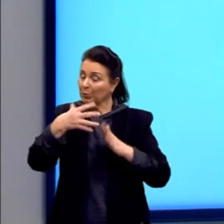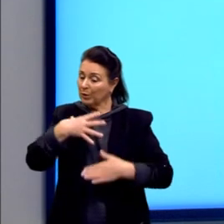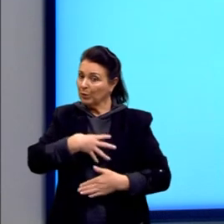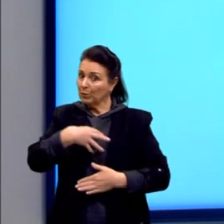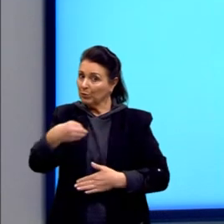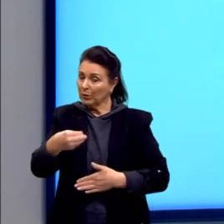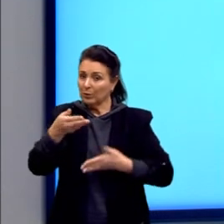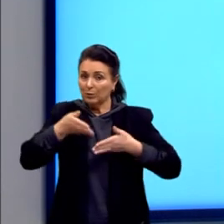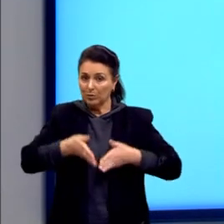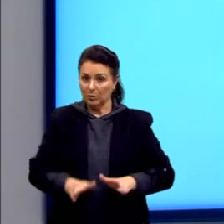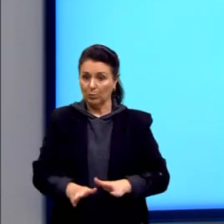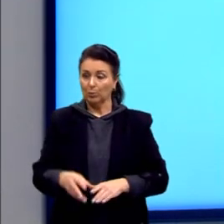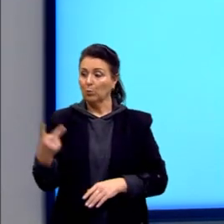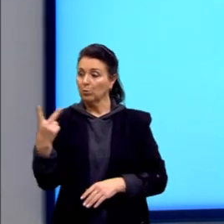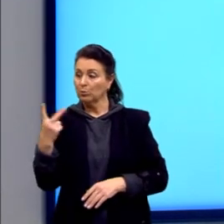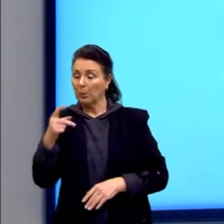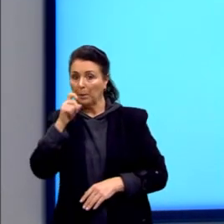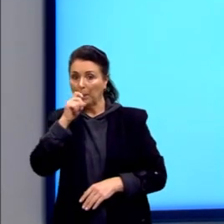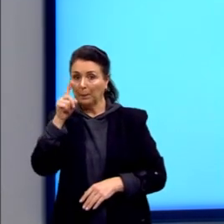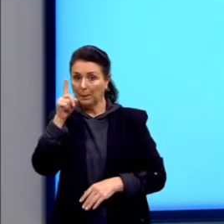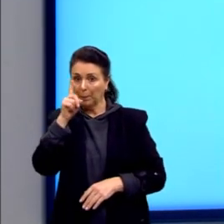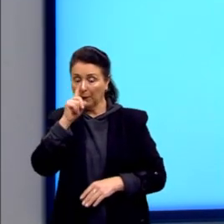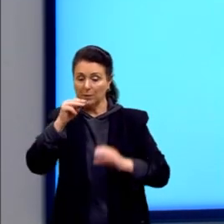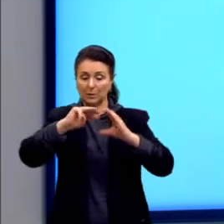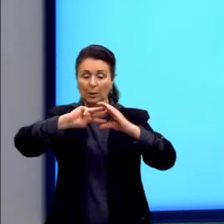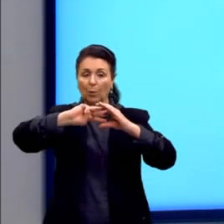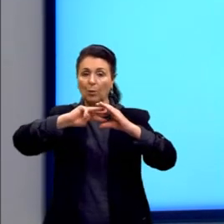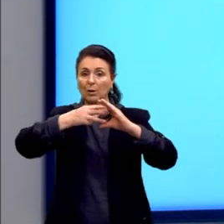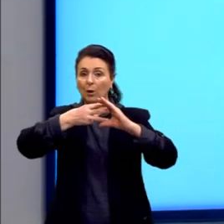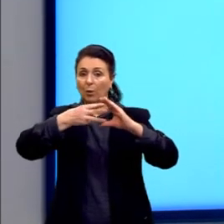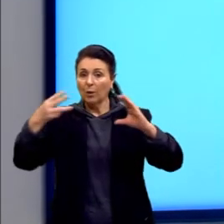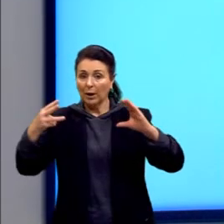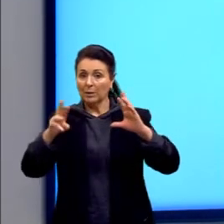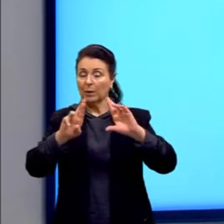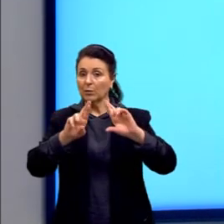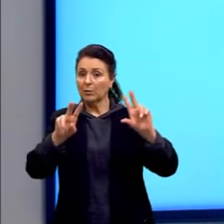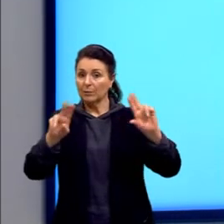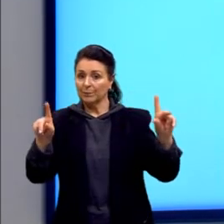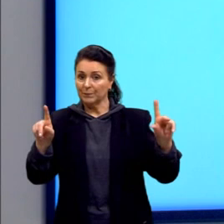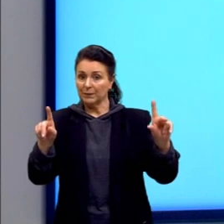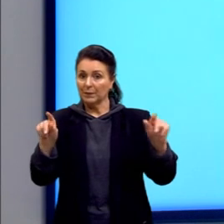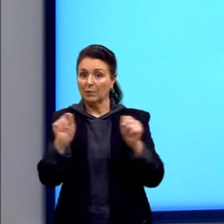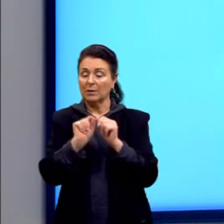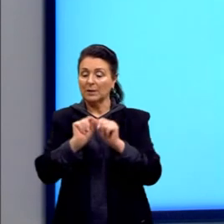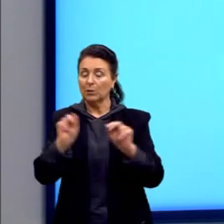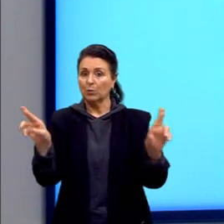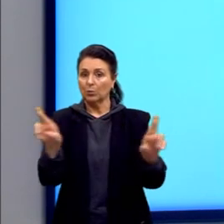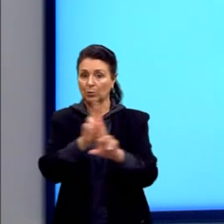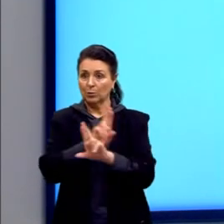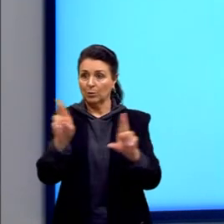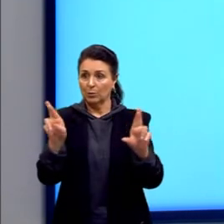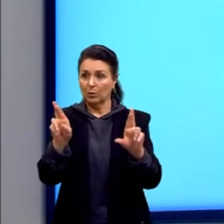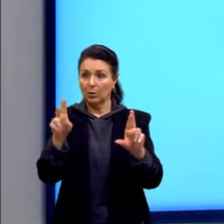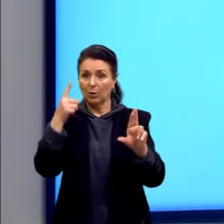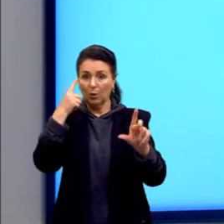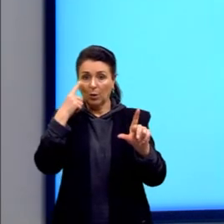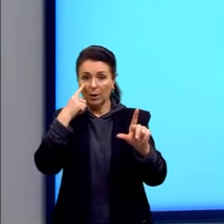Então, ambos são heterozigotos. Então, a gente fazendo esse cruzamento aqui no quadro de Pnei,